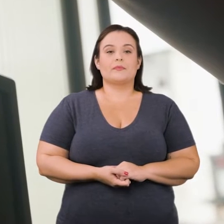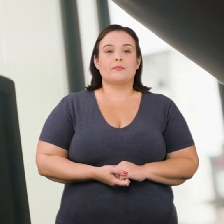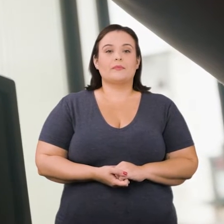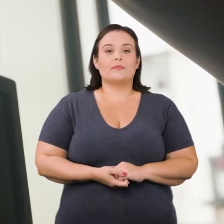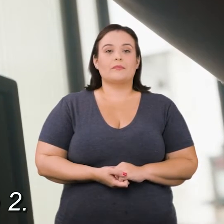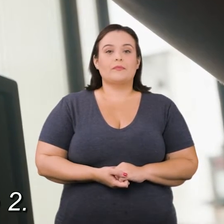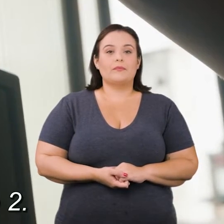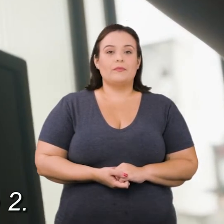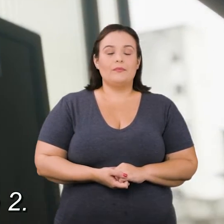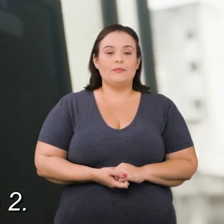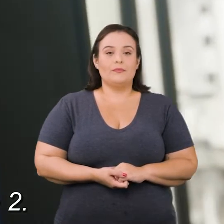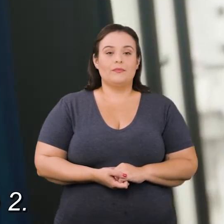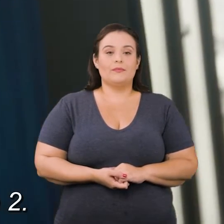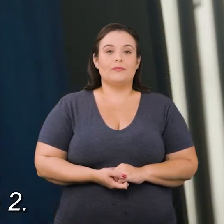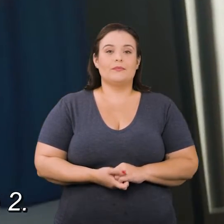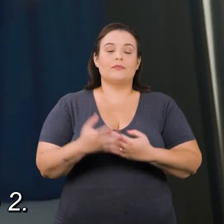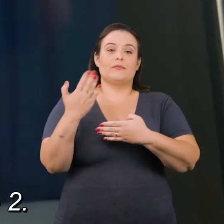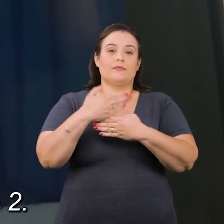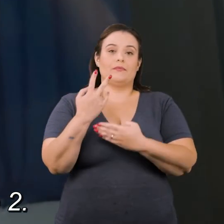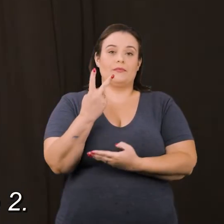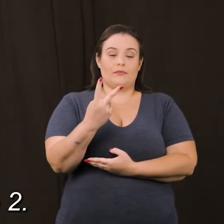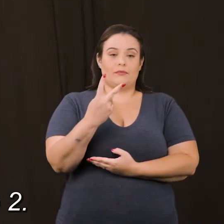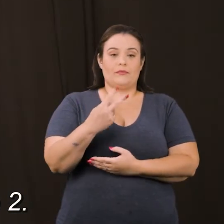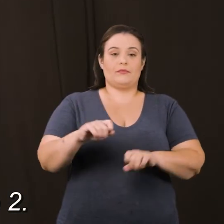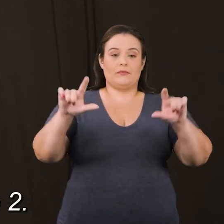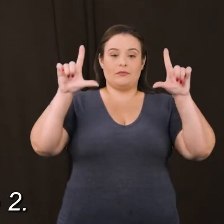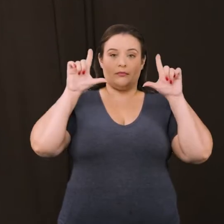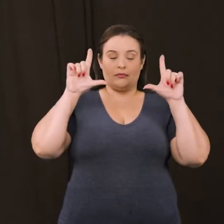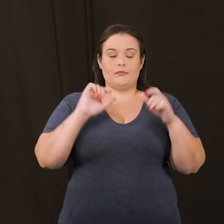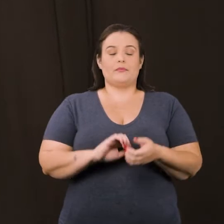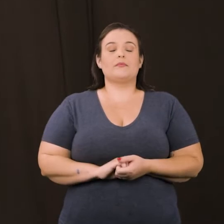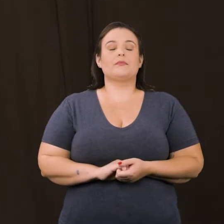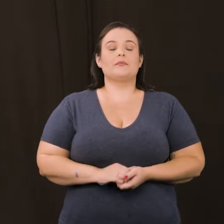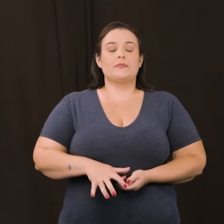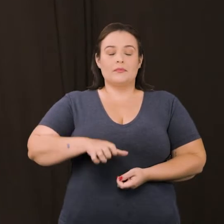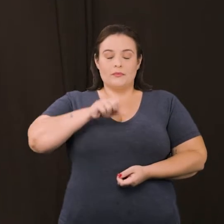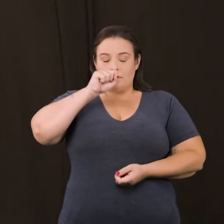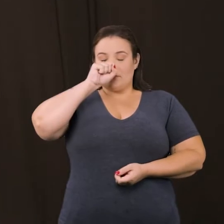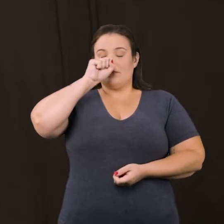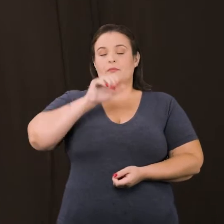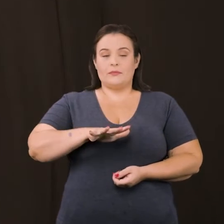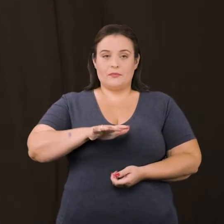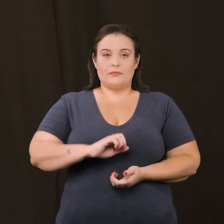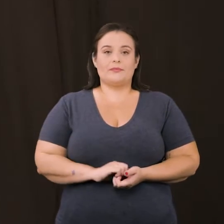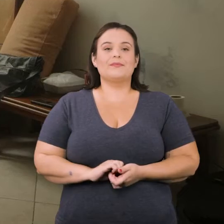por furto. Cena frontispício, BTCA. Ele está de camisa e calça preta diante da cortina preta.